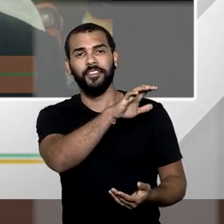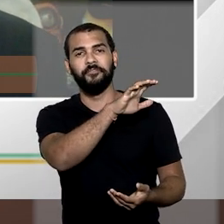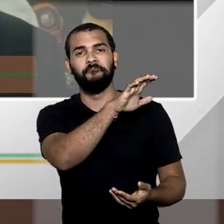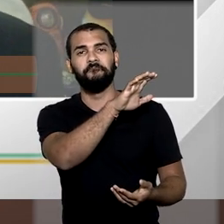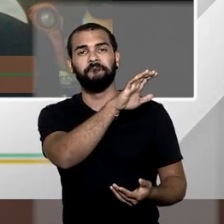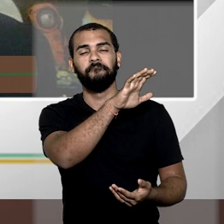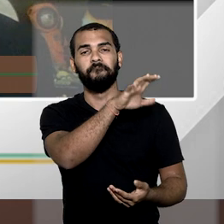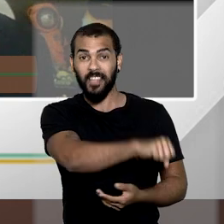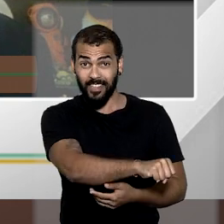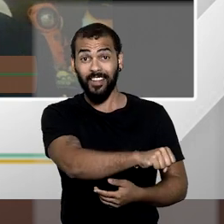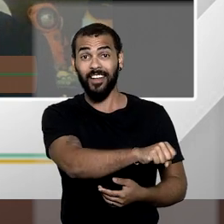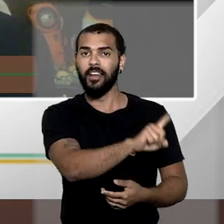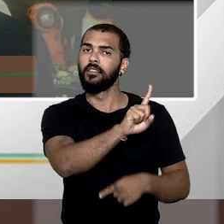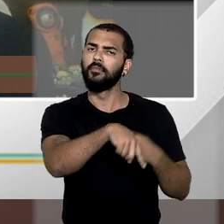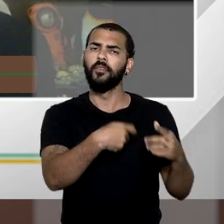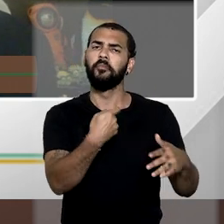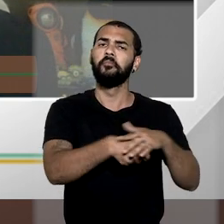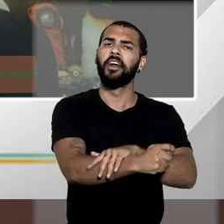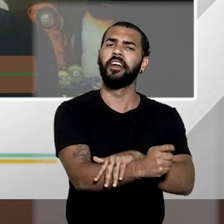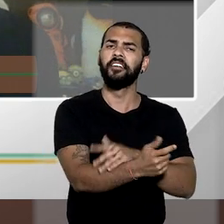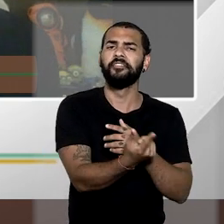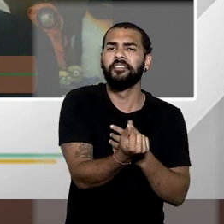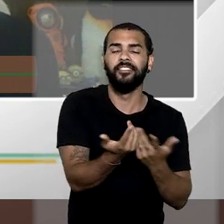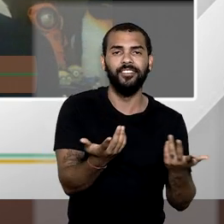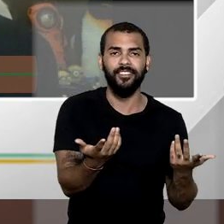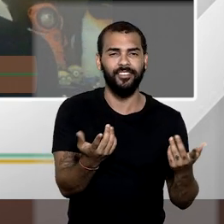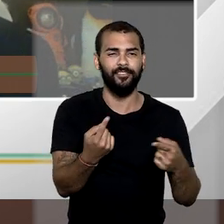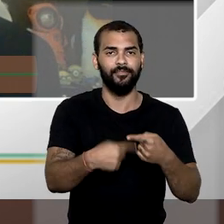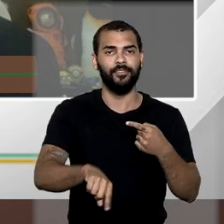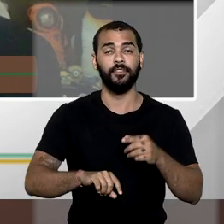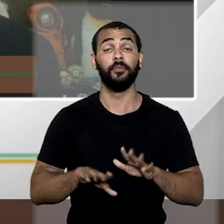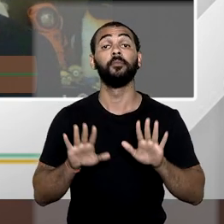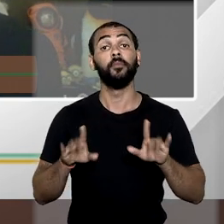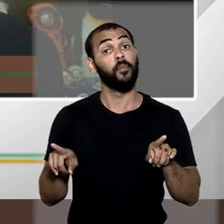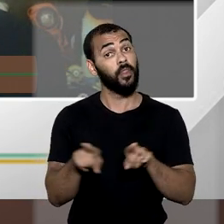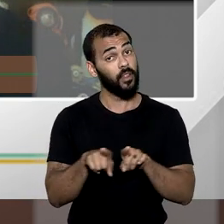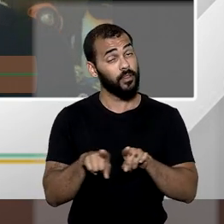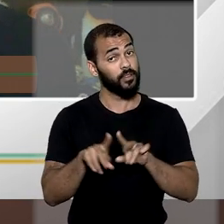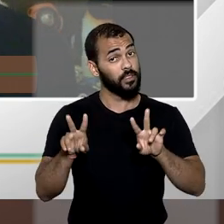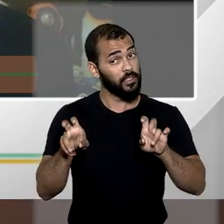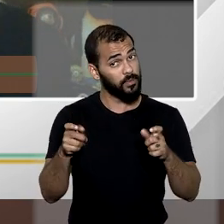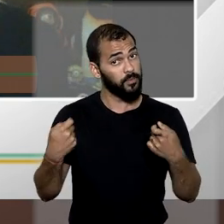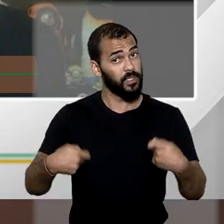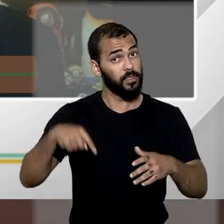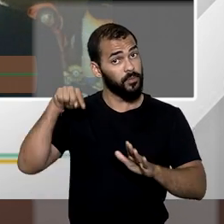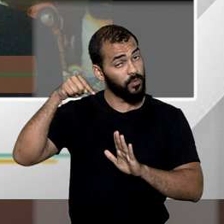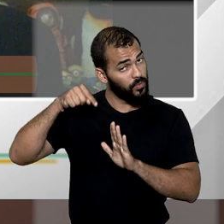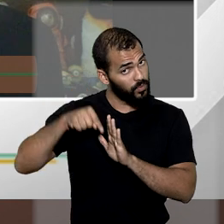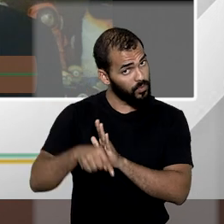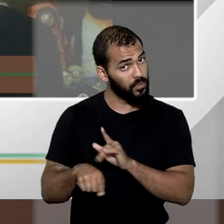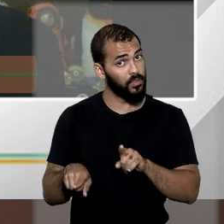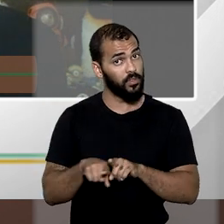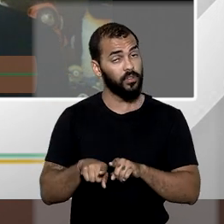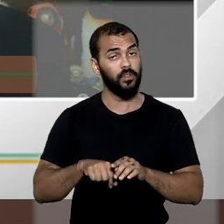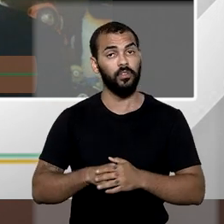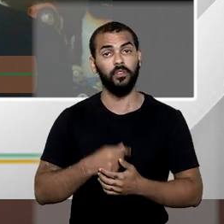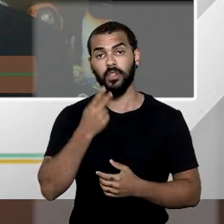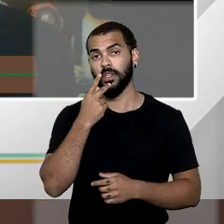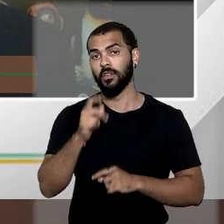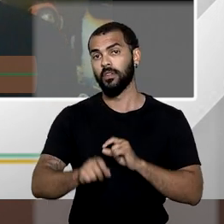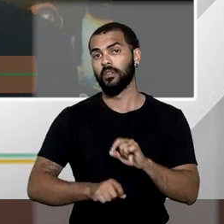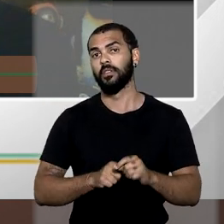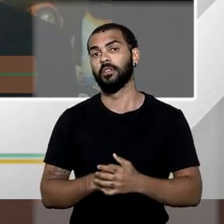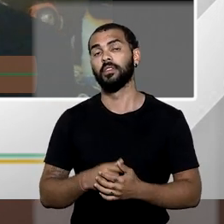também a situação que precisa ser adequadamente estudada, mas que é muito polêmica, da desapropriação de bens